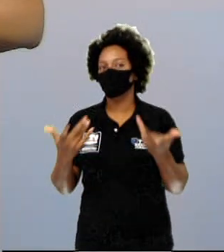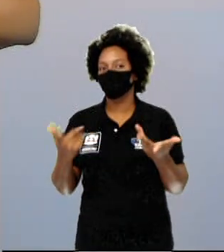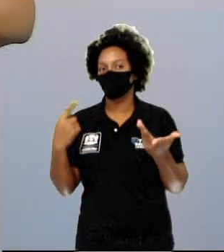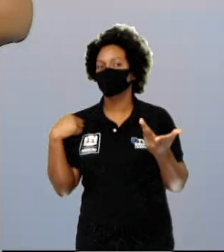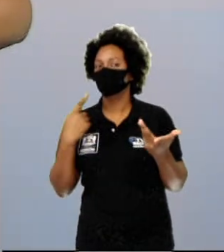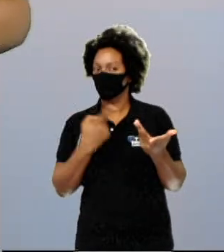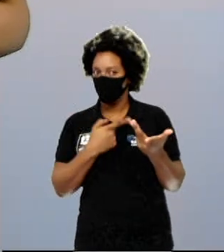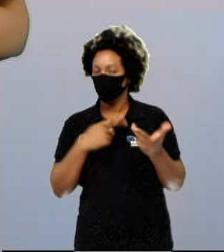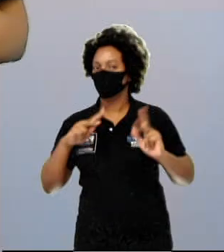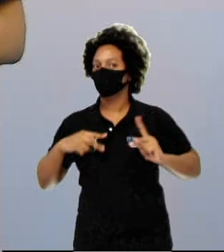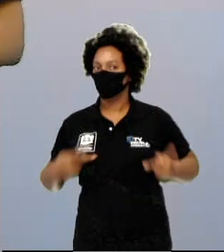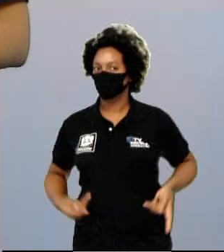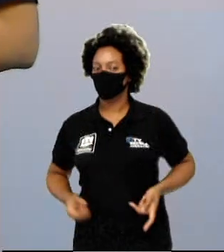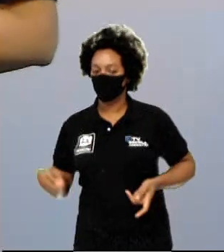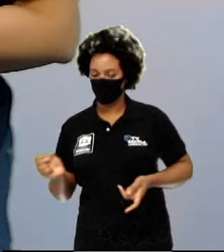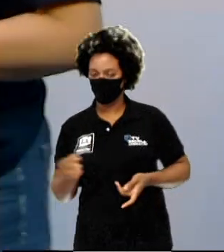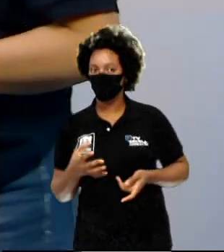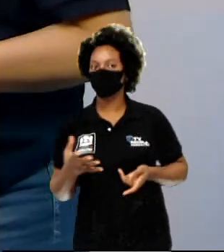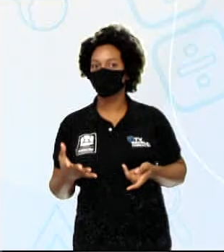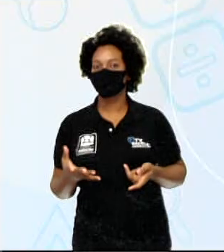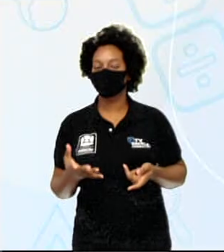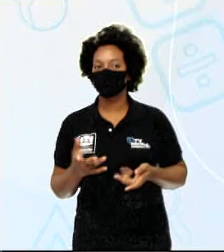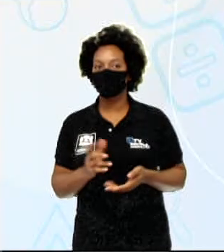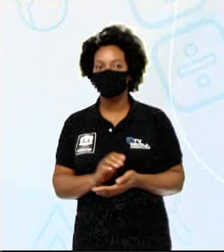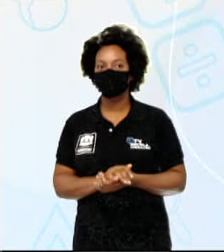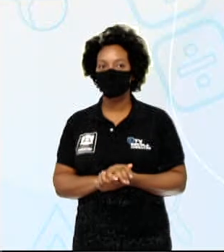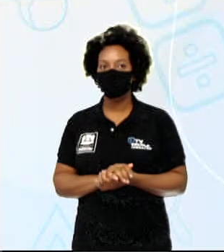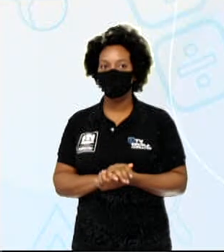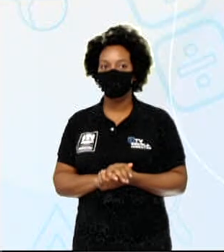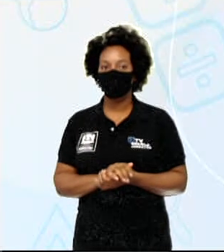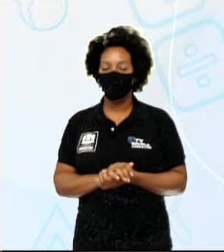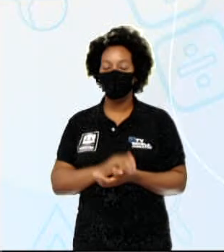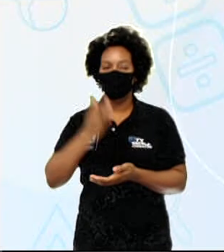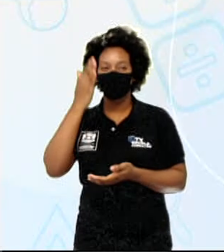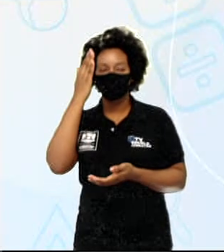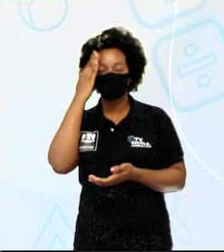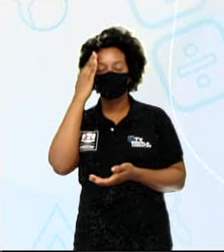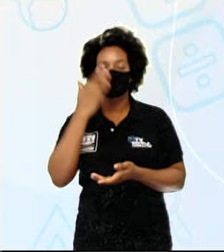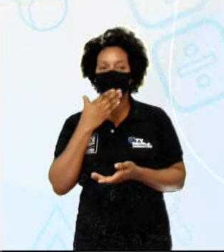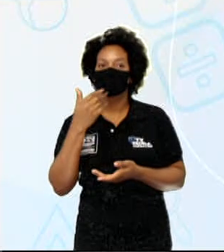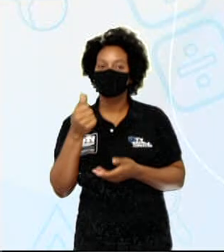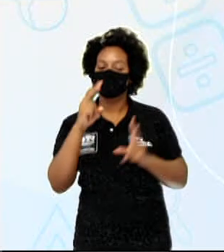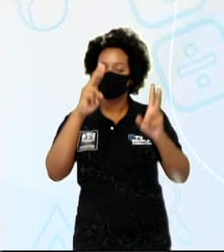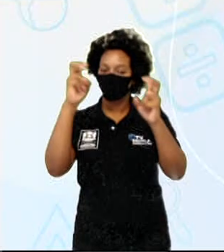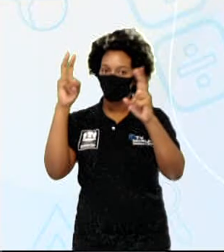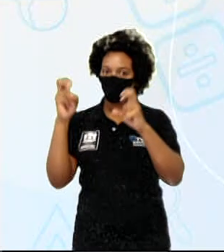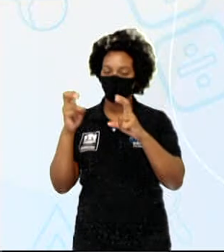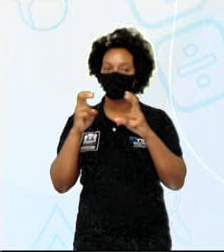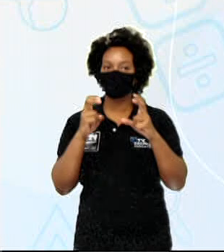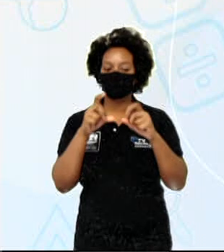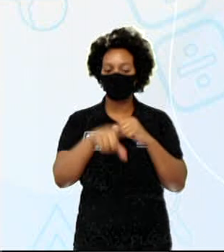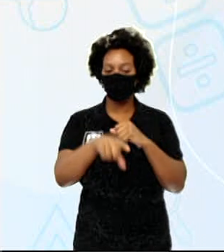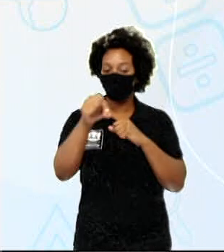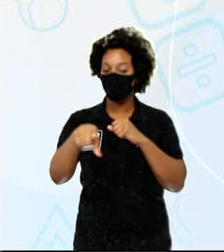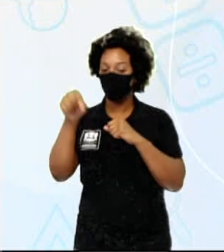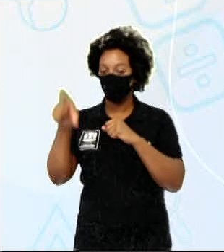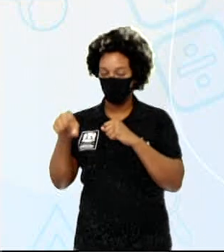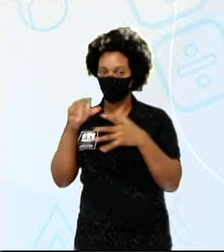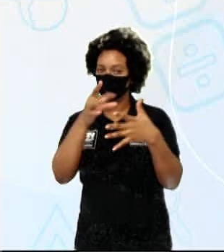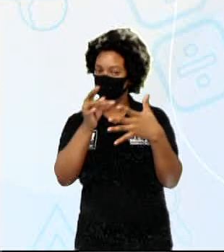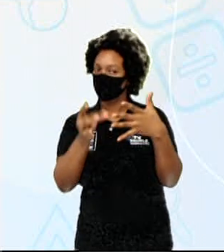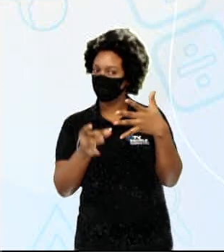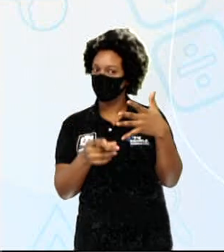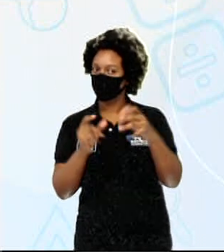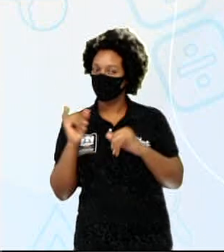os seres humanos modernos? Para entender melhor esse assunto, eu separei aqui alguns fatos